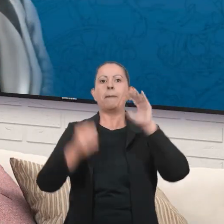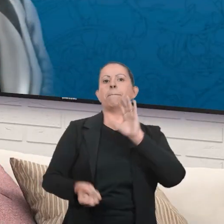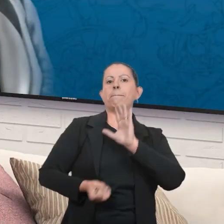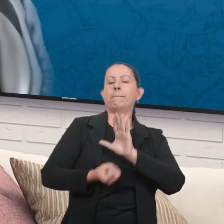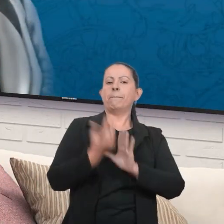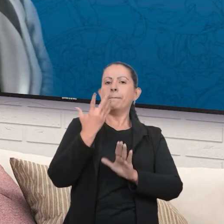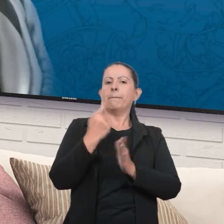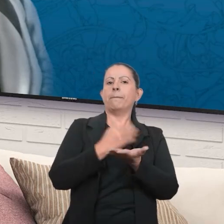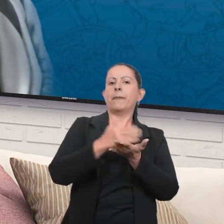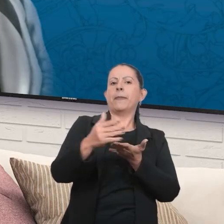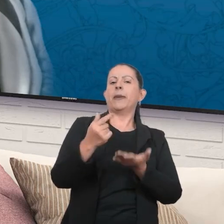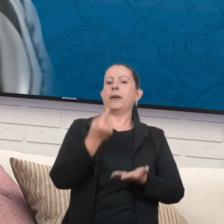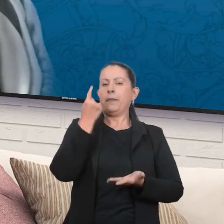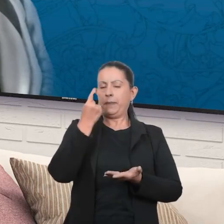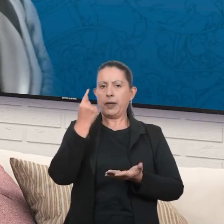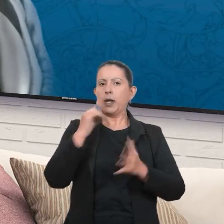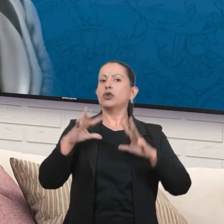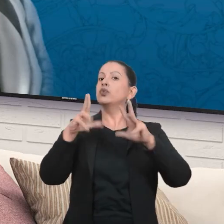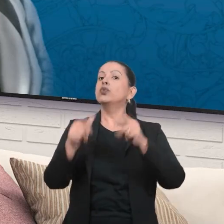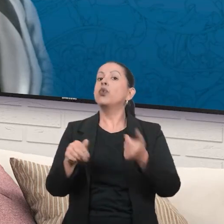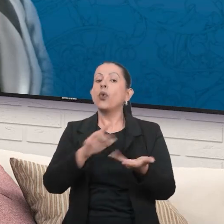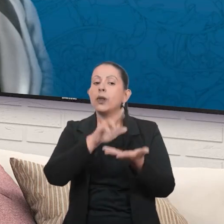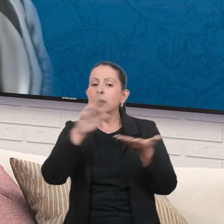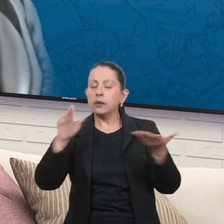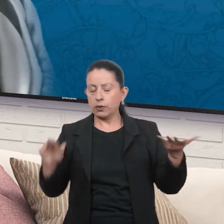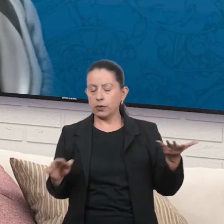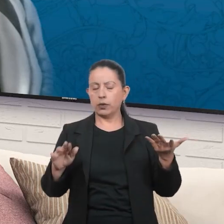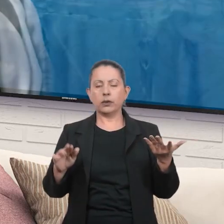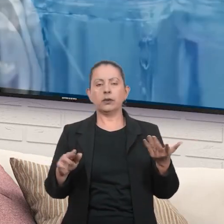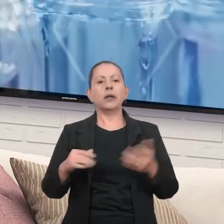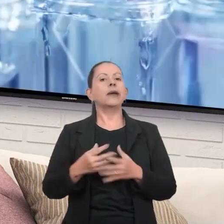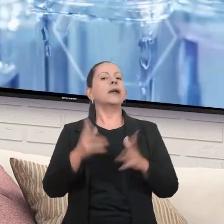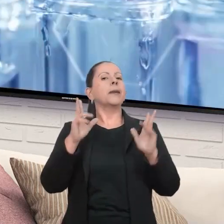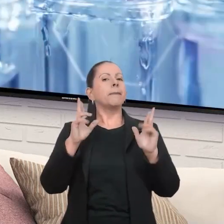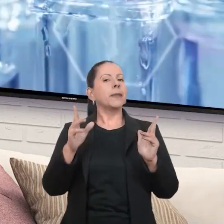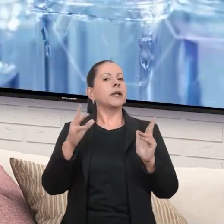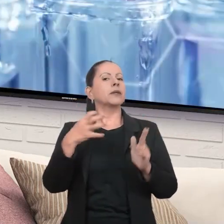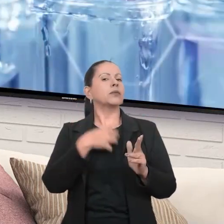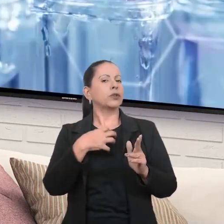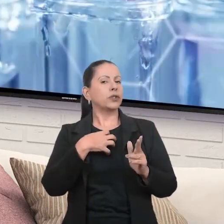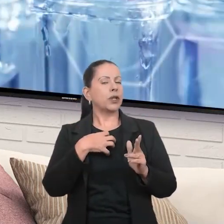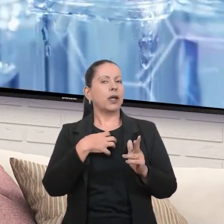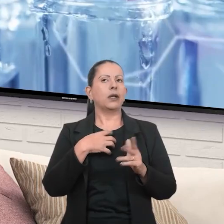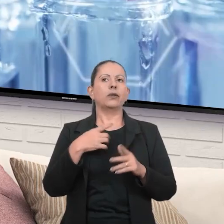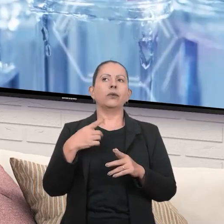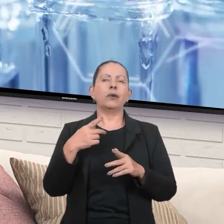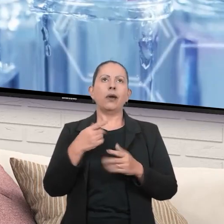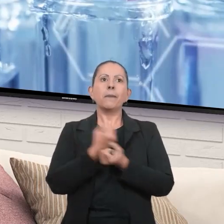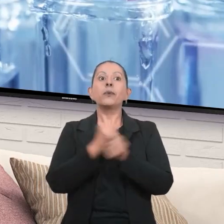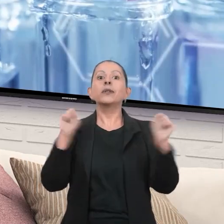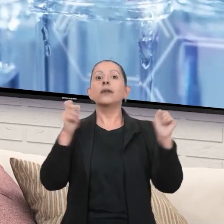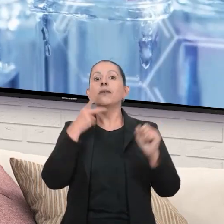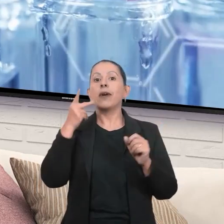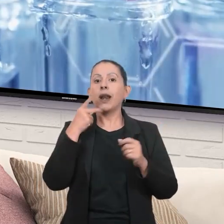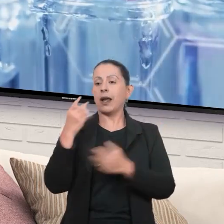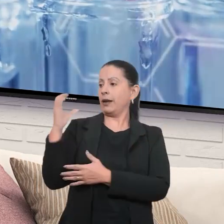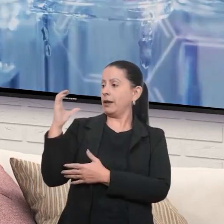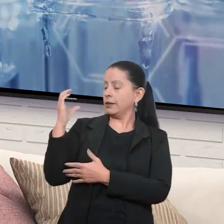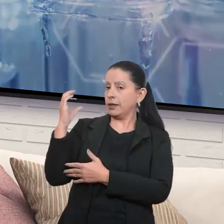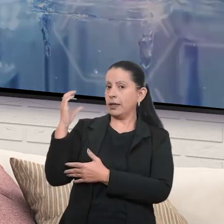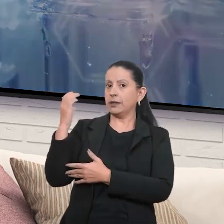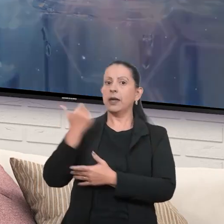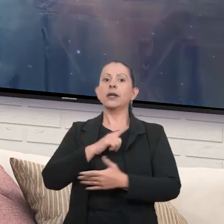causa primária de todas as coisas. Da mesma forma, fica impossível conceber a ciência sem